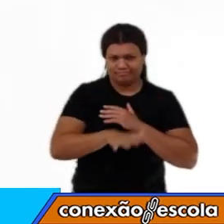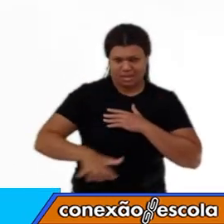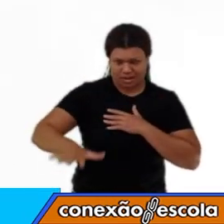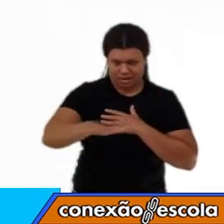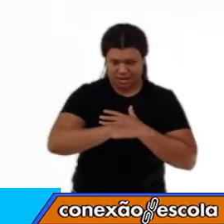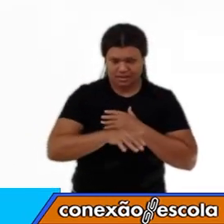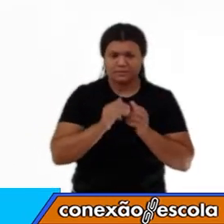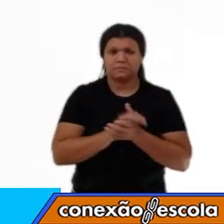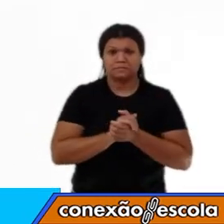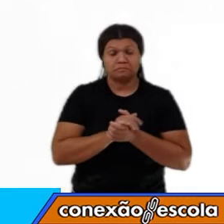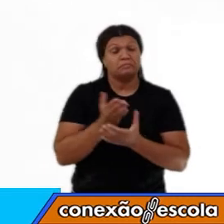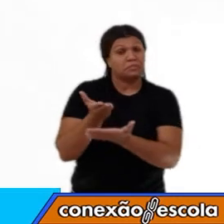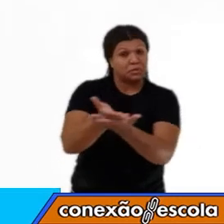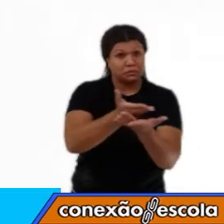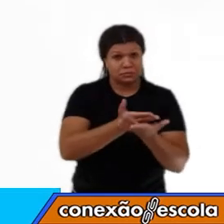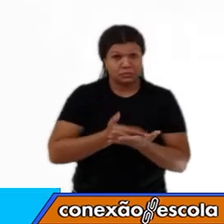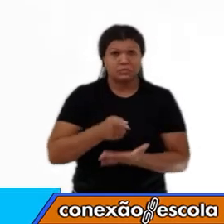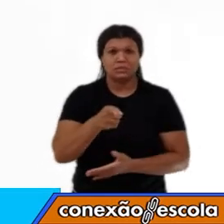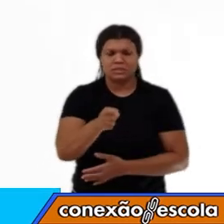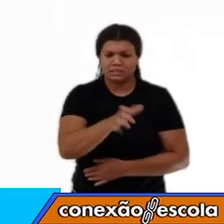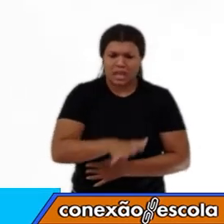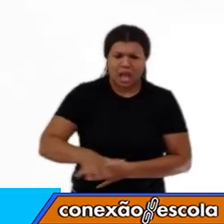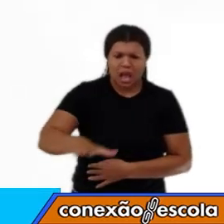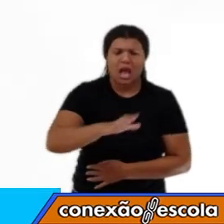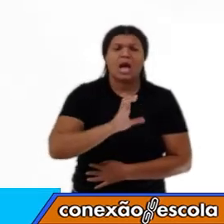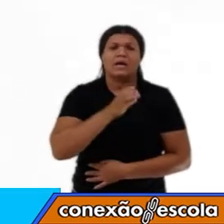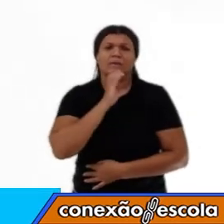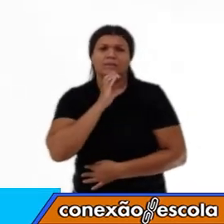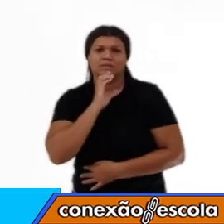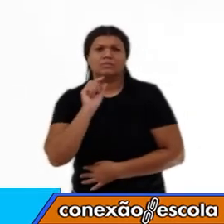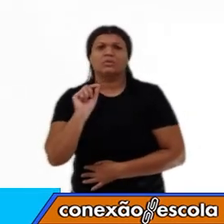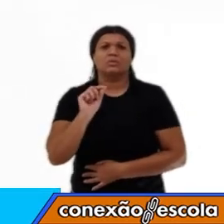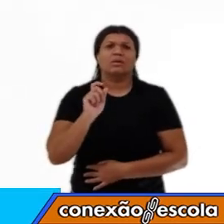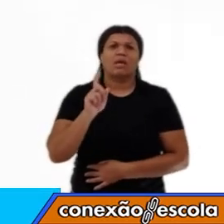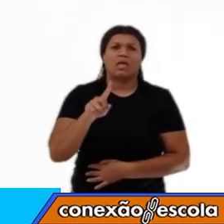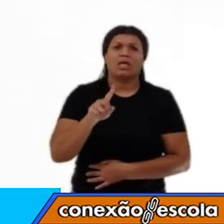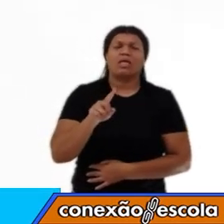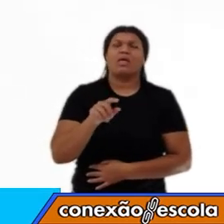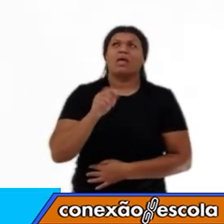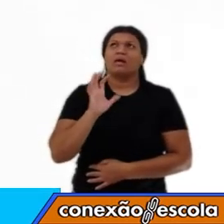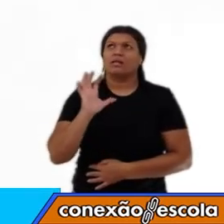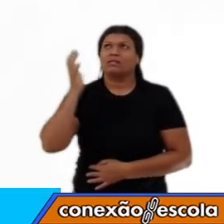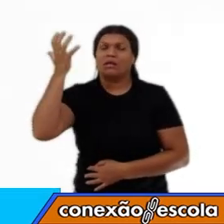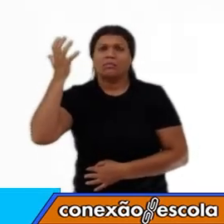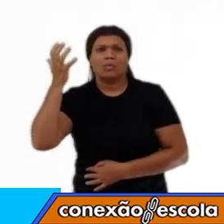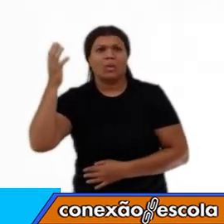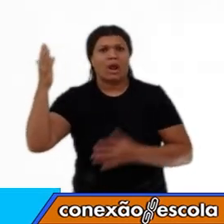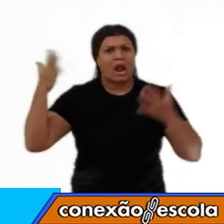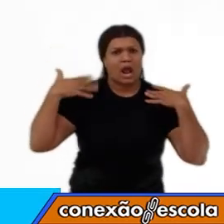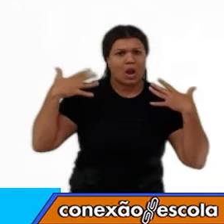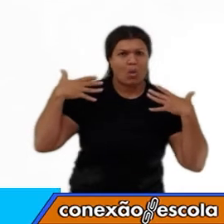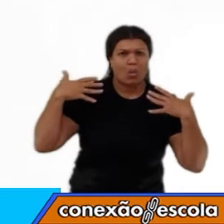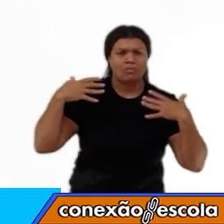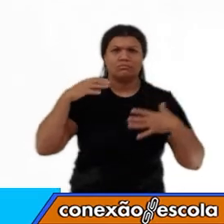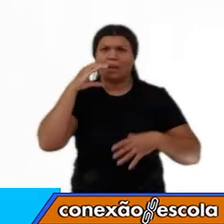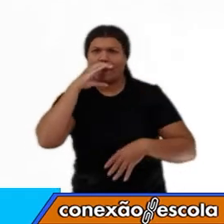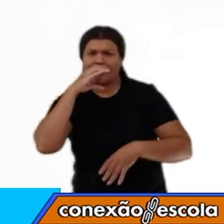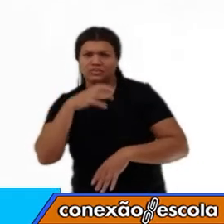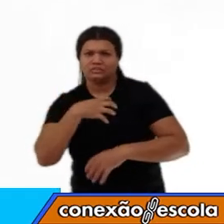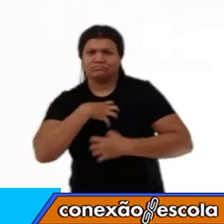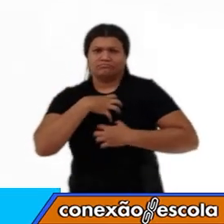Estuda, então, esse campo do conhecimento, os fenômenos que estão associados ao calor, à temperatura,